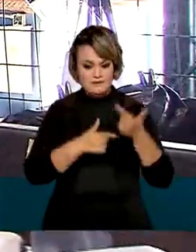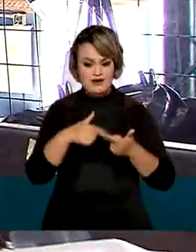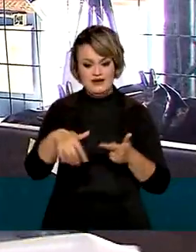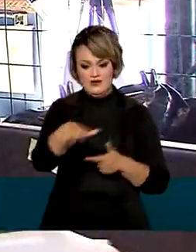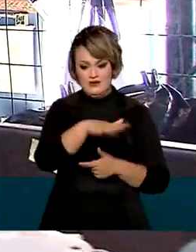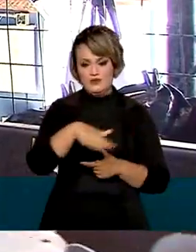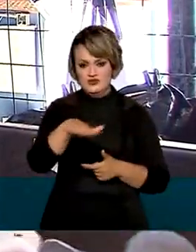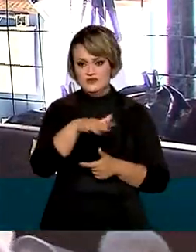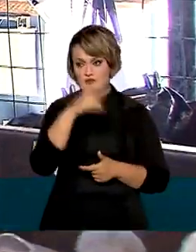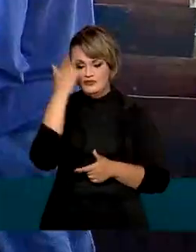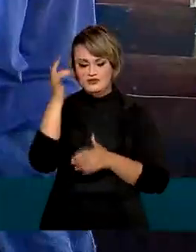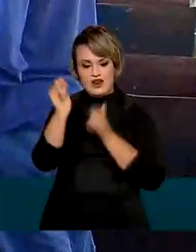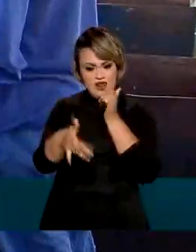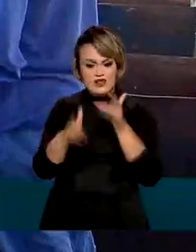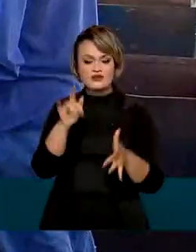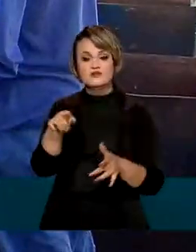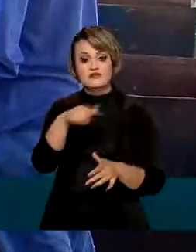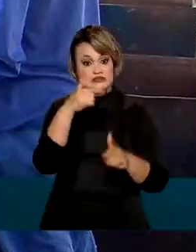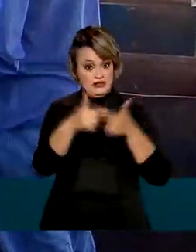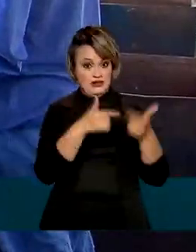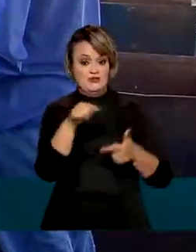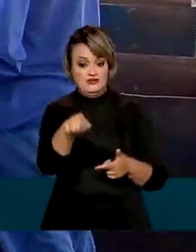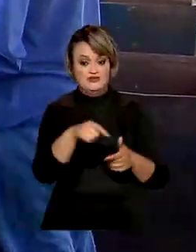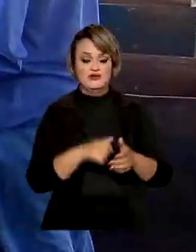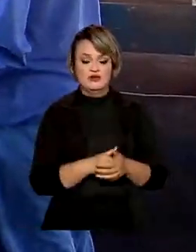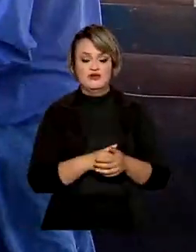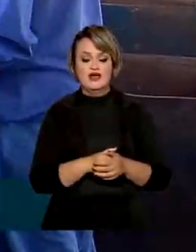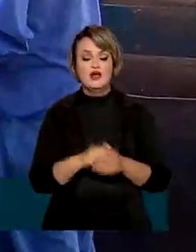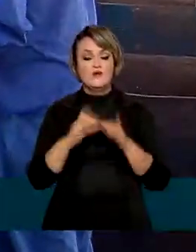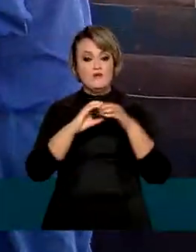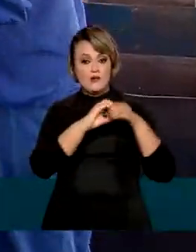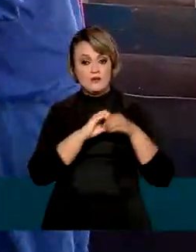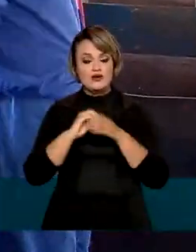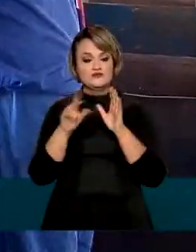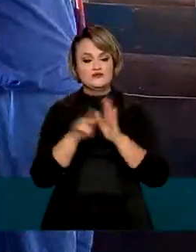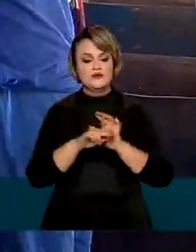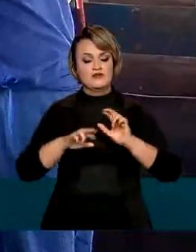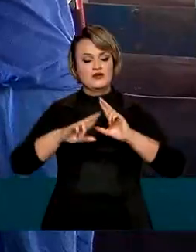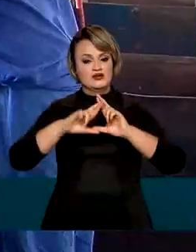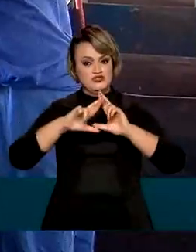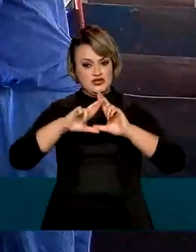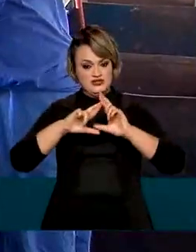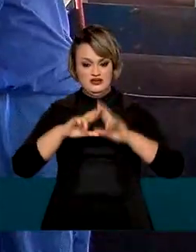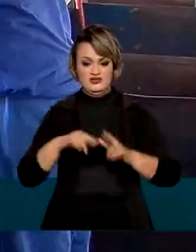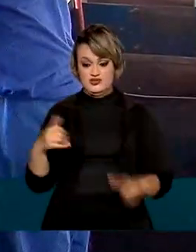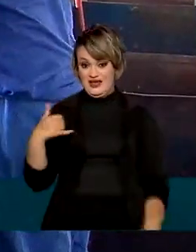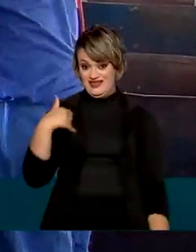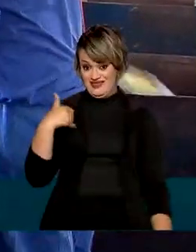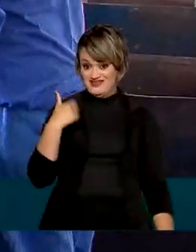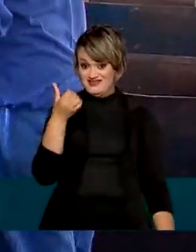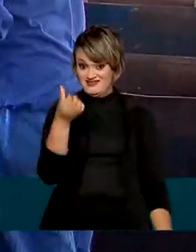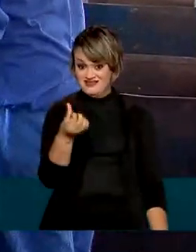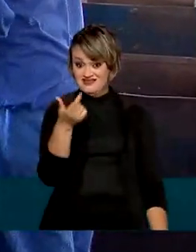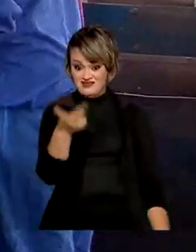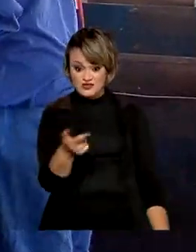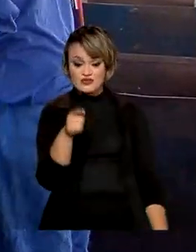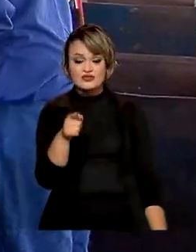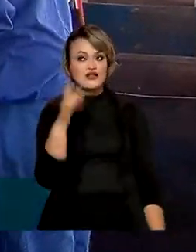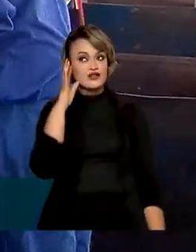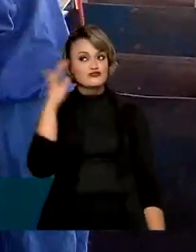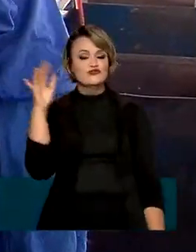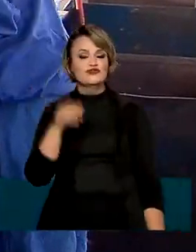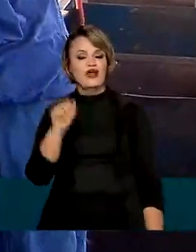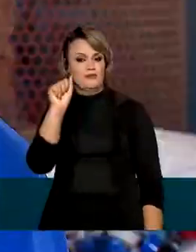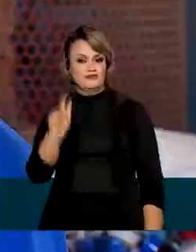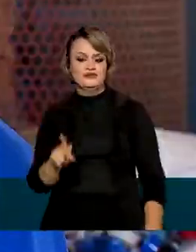o que muitos consideram lixo. Ela trabalha numa cooperativa de reciclagem e com 62 anos sonha com o momento de se